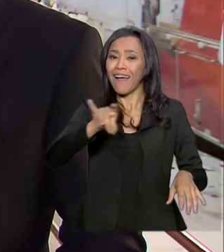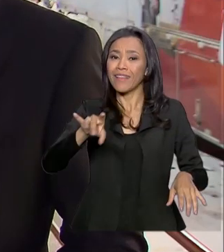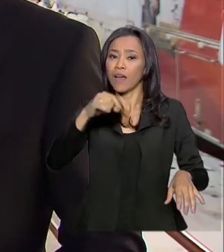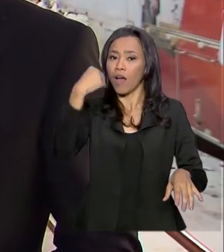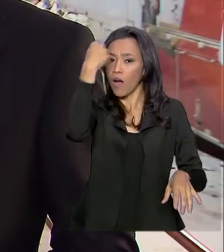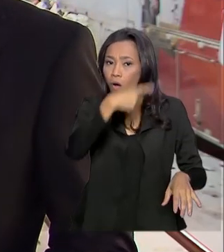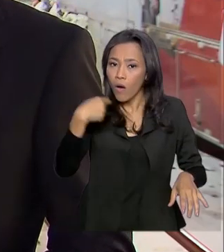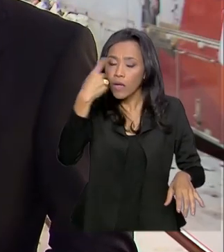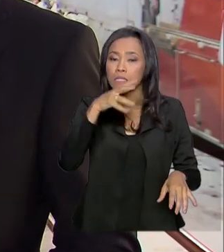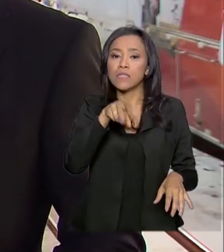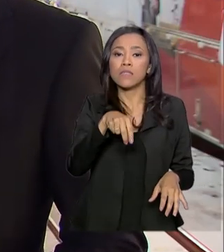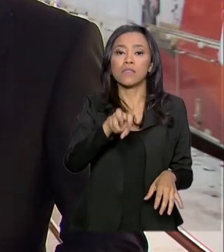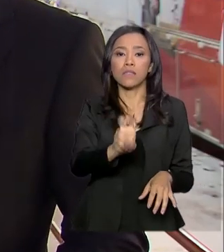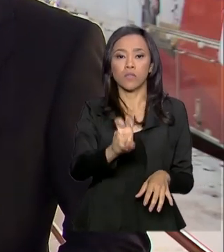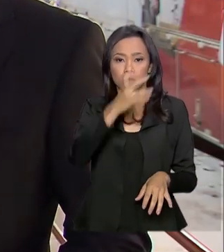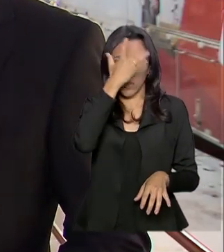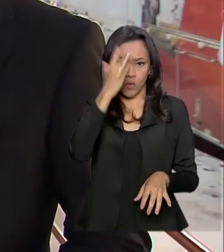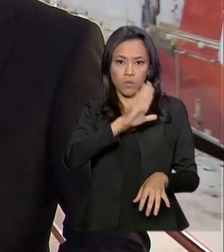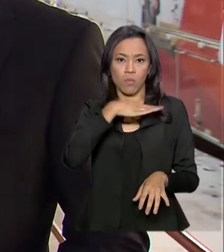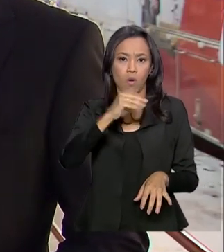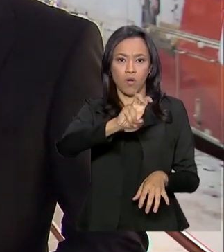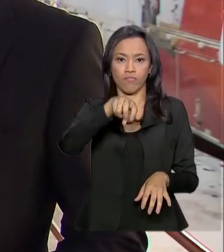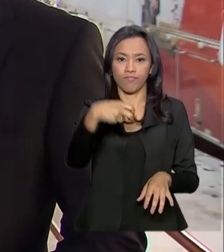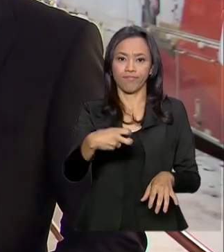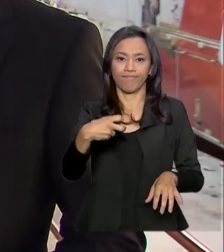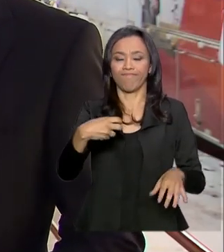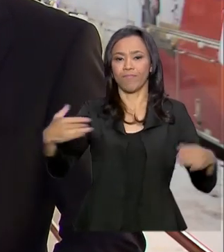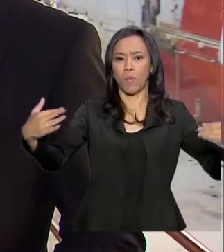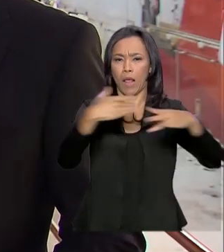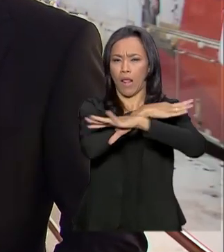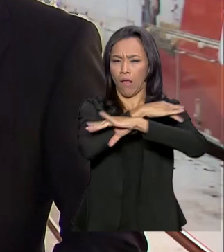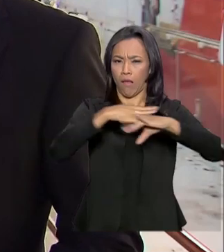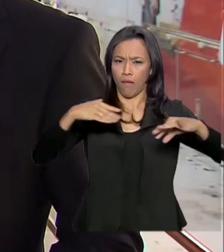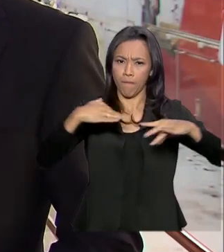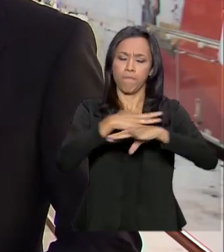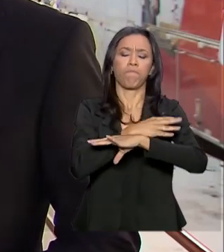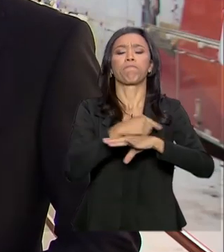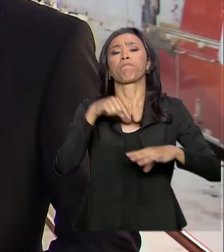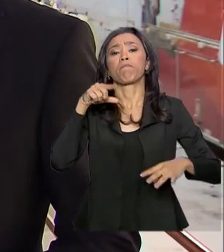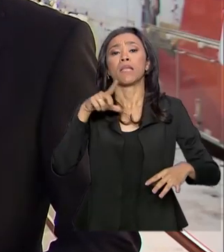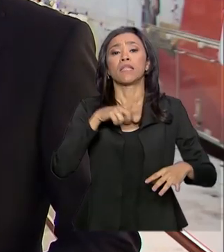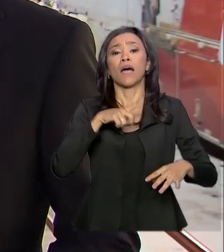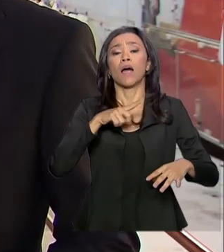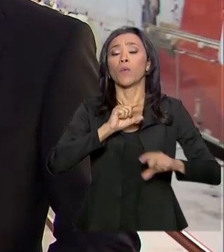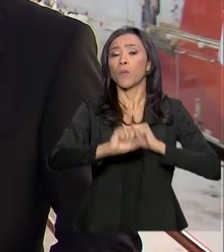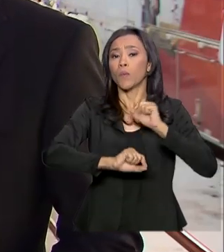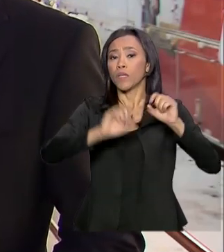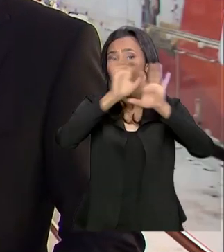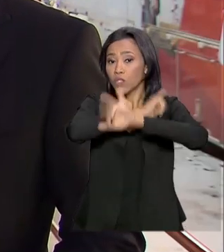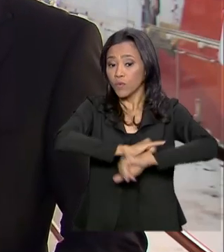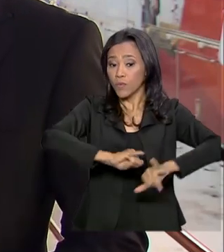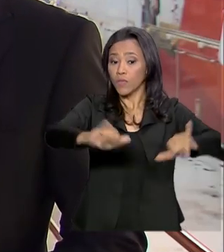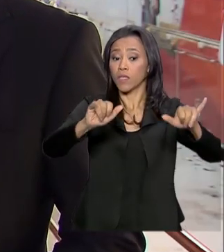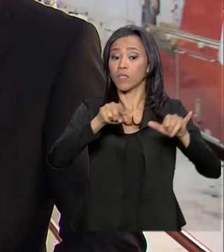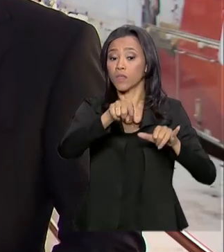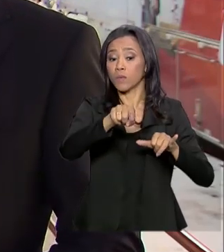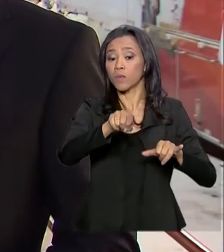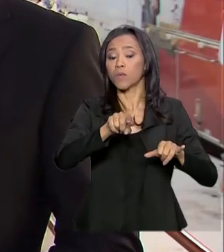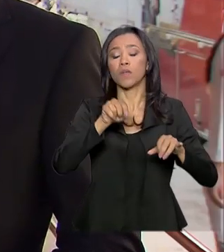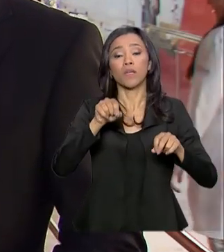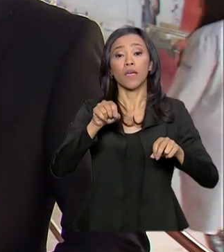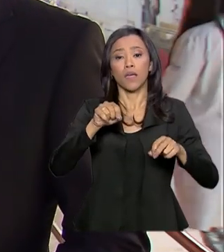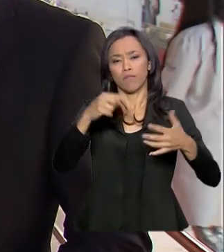morrem no trânsito. O Centro de Reabilitação do Simontoro está lançando uma campanha educativa com